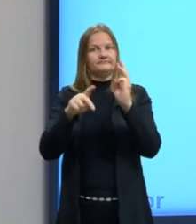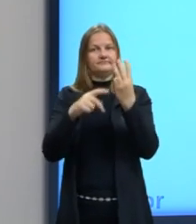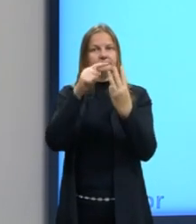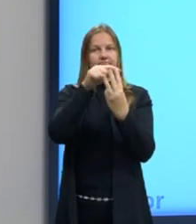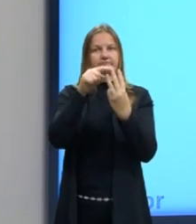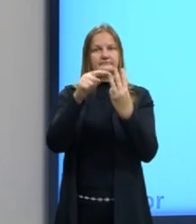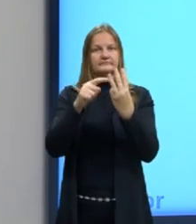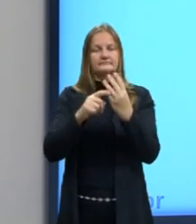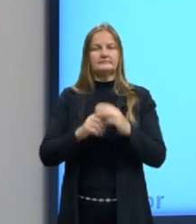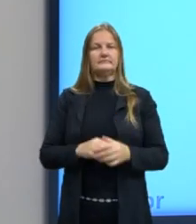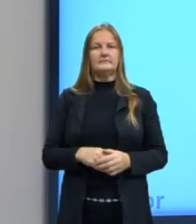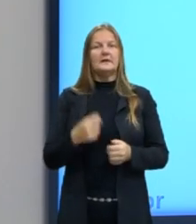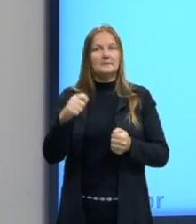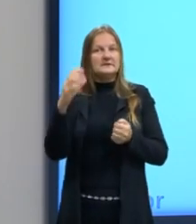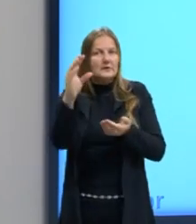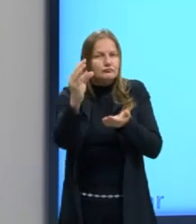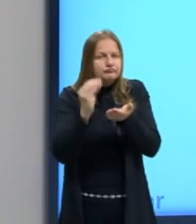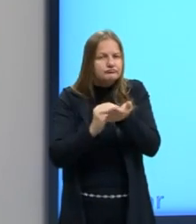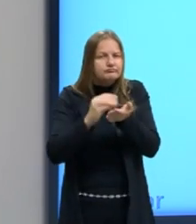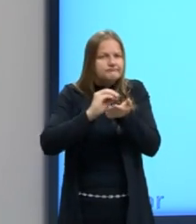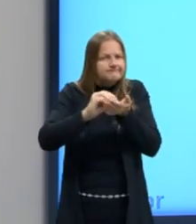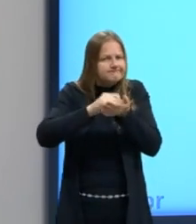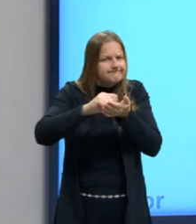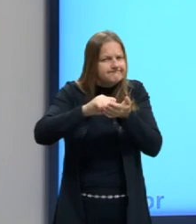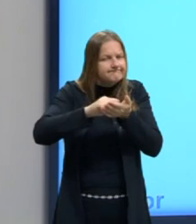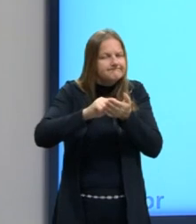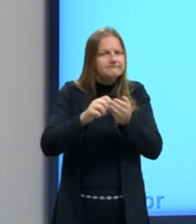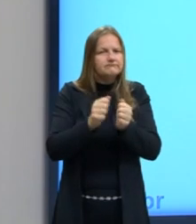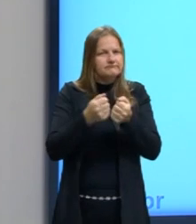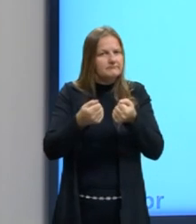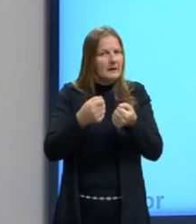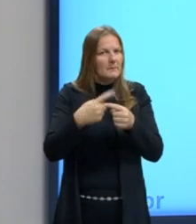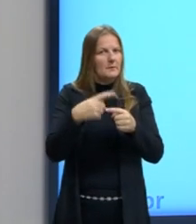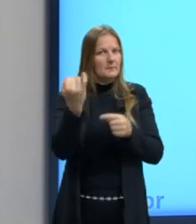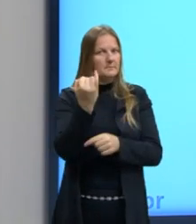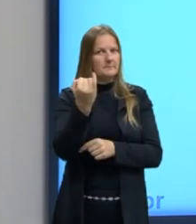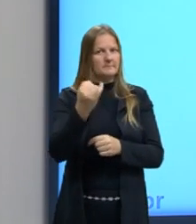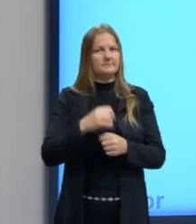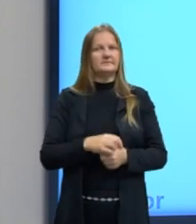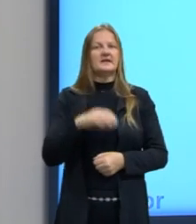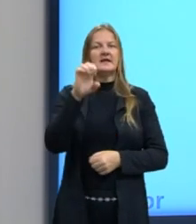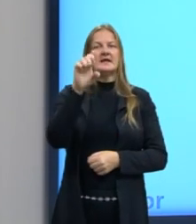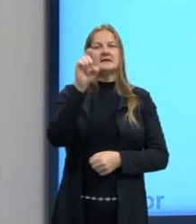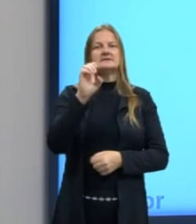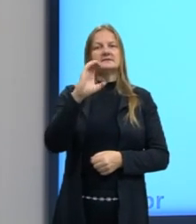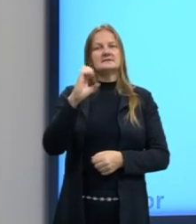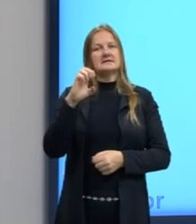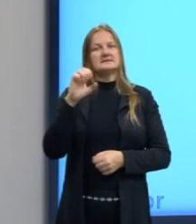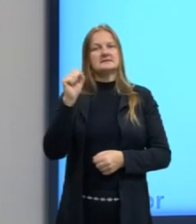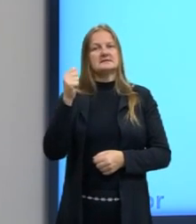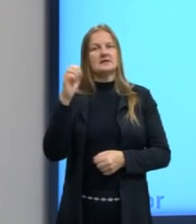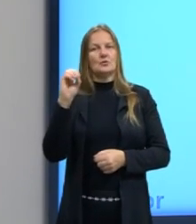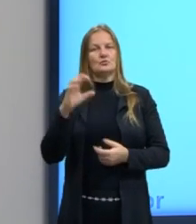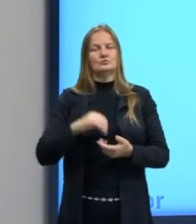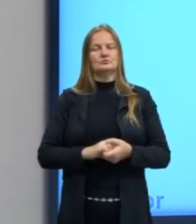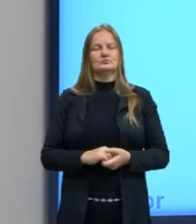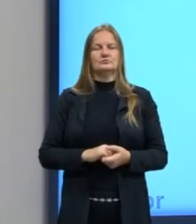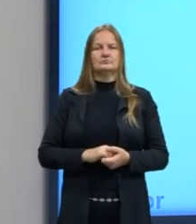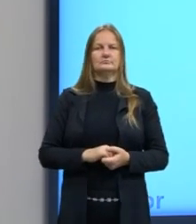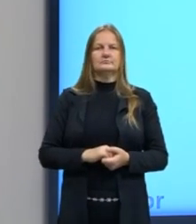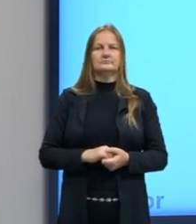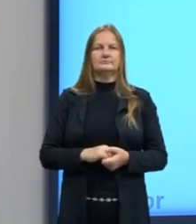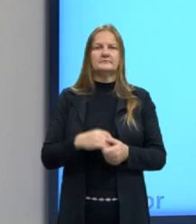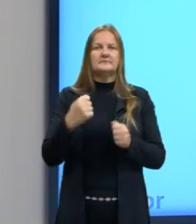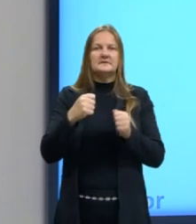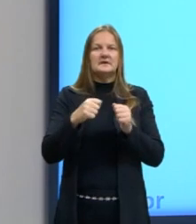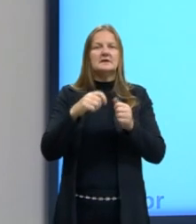anotação. Porque a maioria das questões trabalha essa questão de exceção à regra. Além de